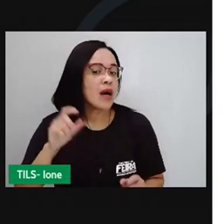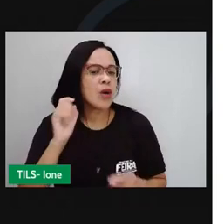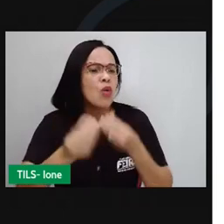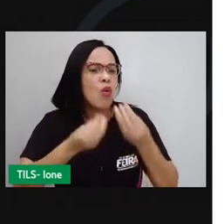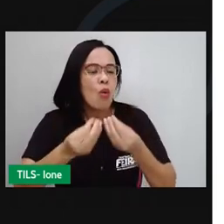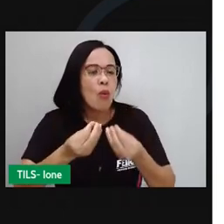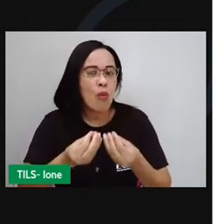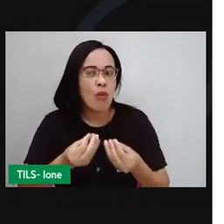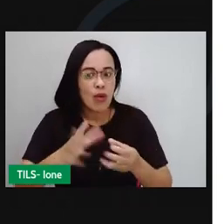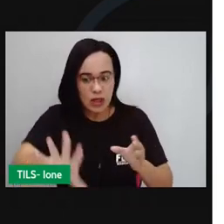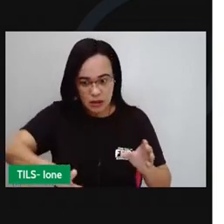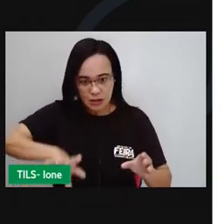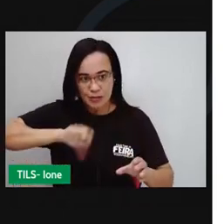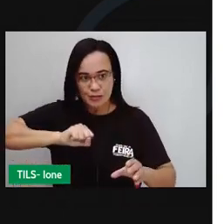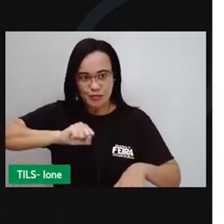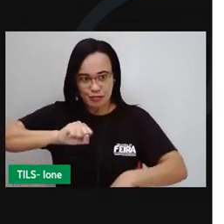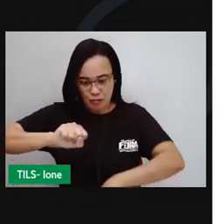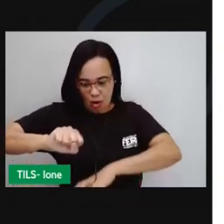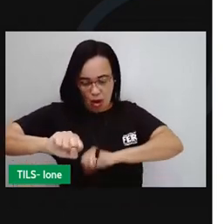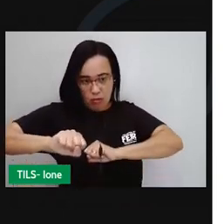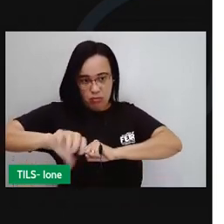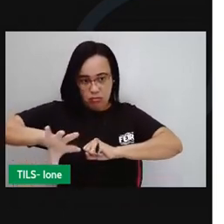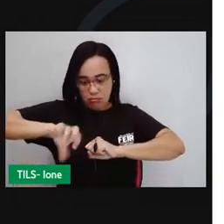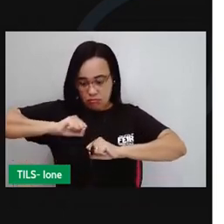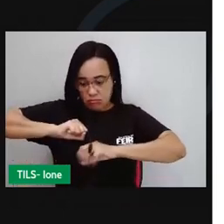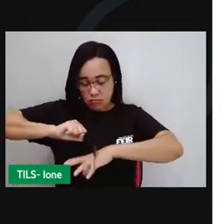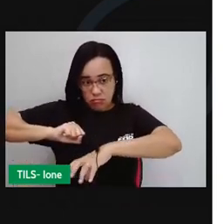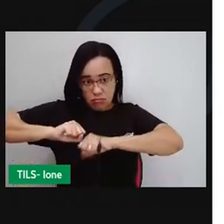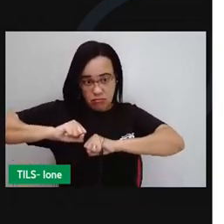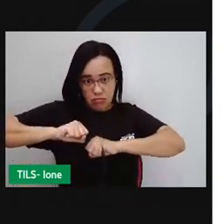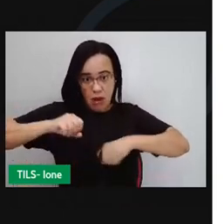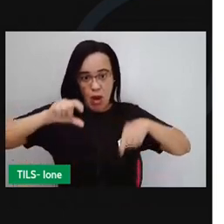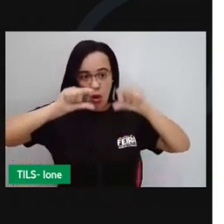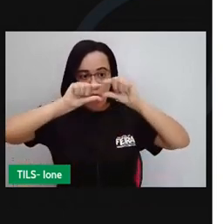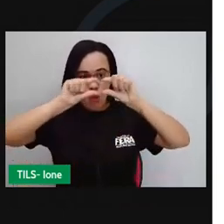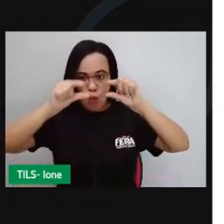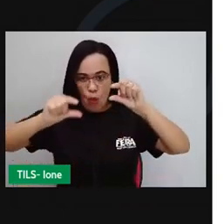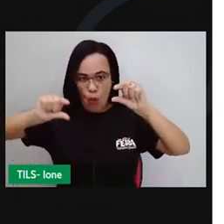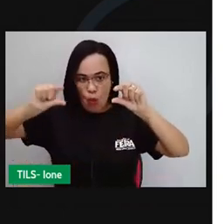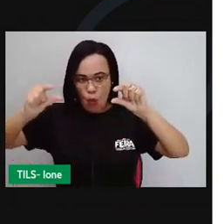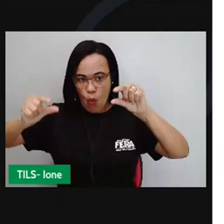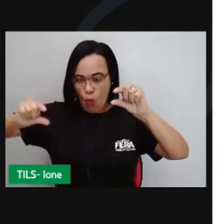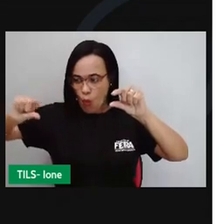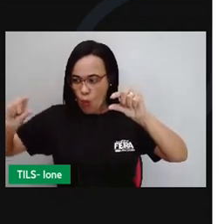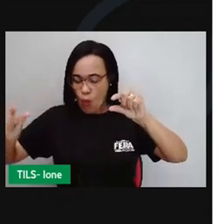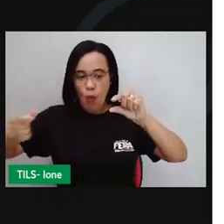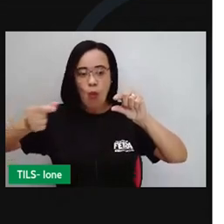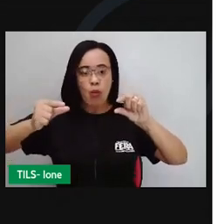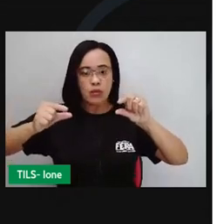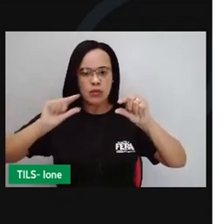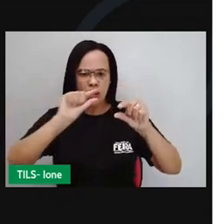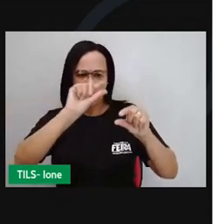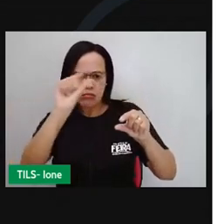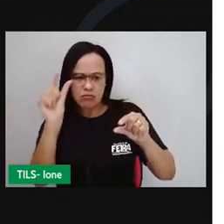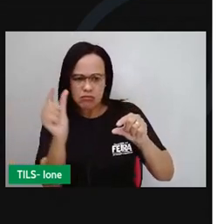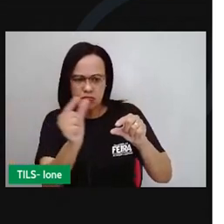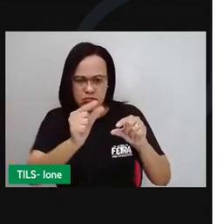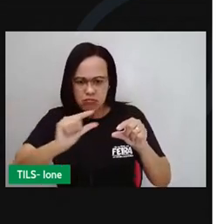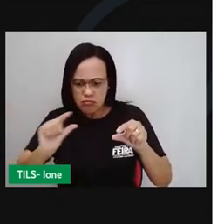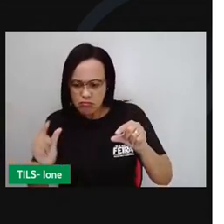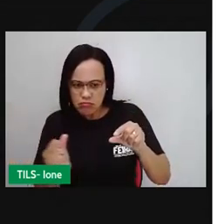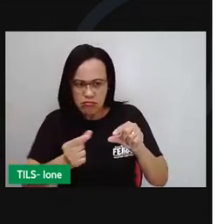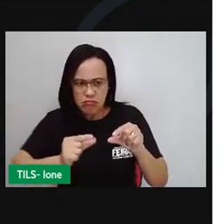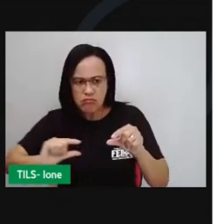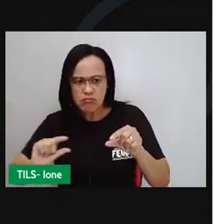no intestino delgado, que é como se fosse um tubo todo enrolado. O intestino delgado possui o que chamamos de vilosidades,